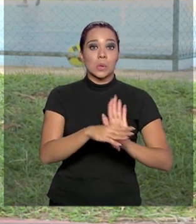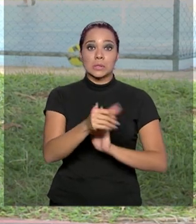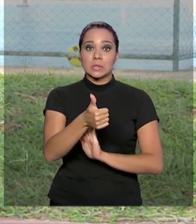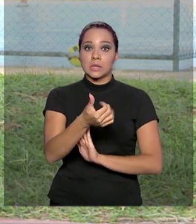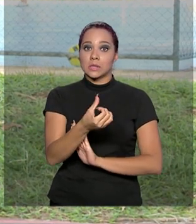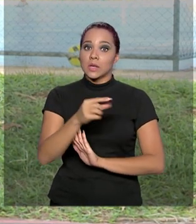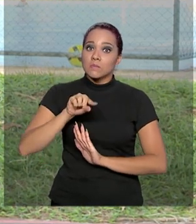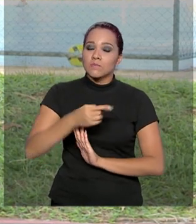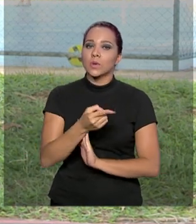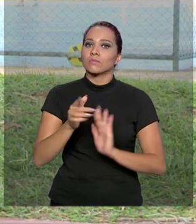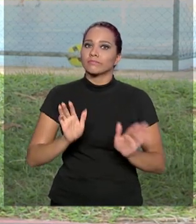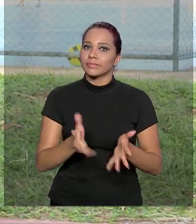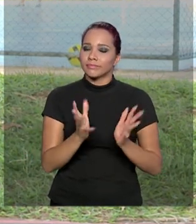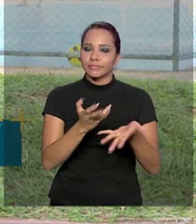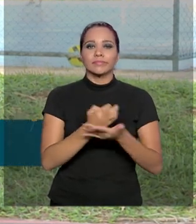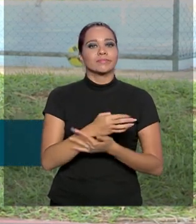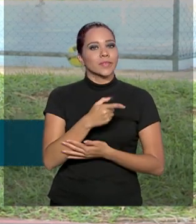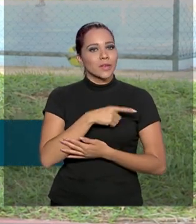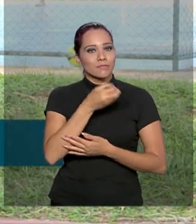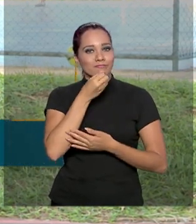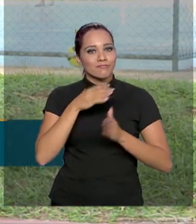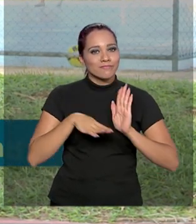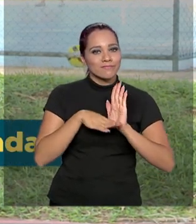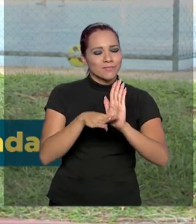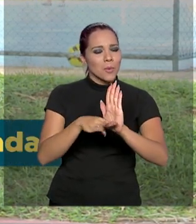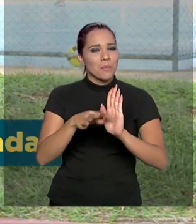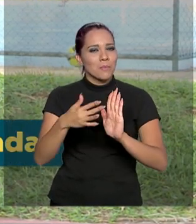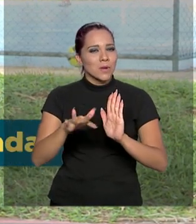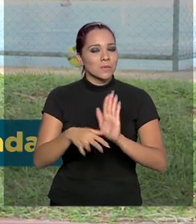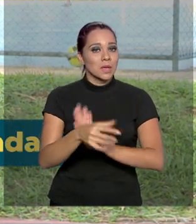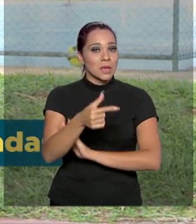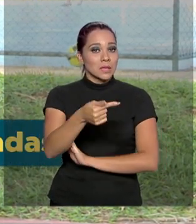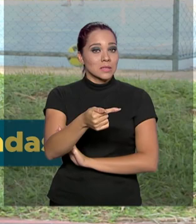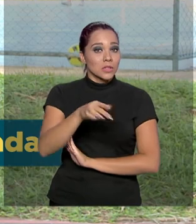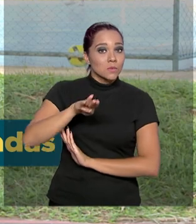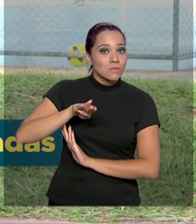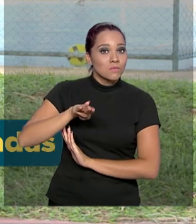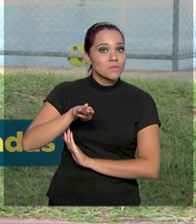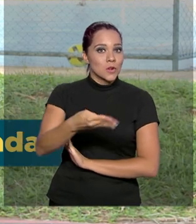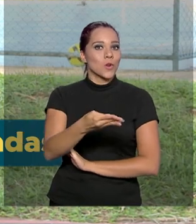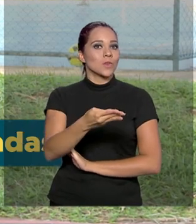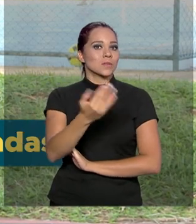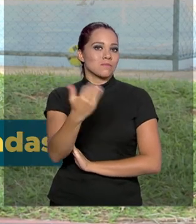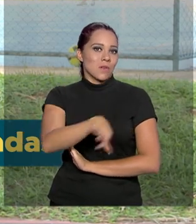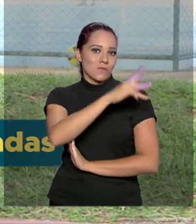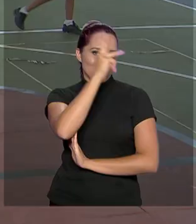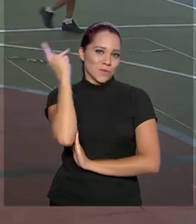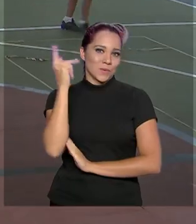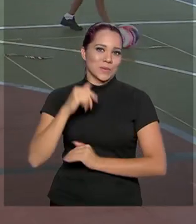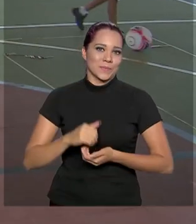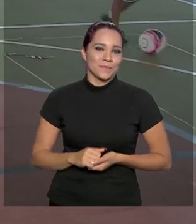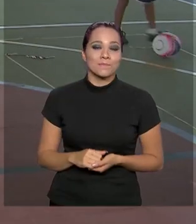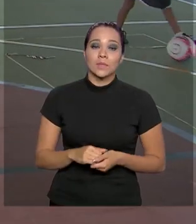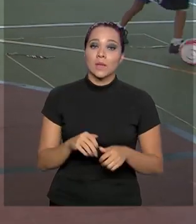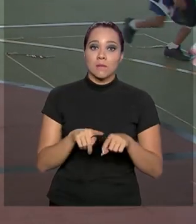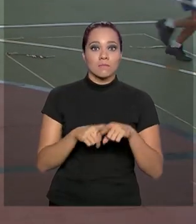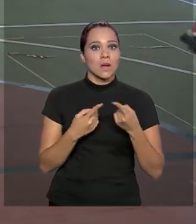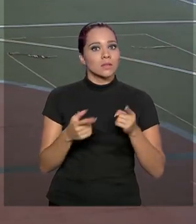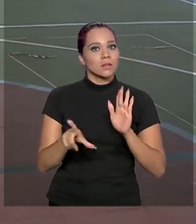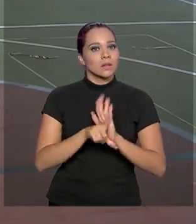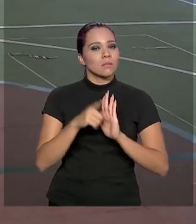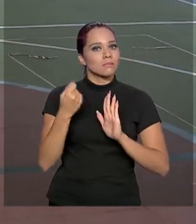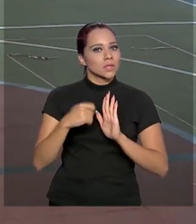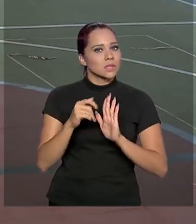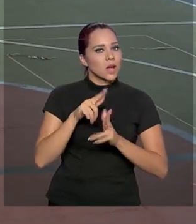mil iniciativas, que beneficiaram pelo menos 7 milhões e meio de pessoas. Mas ela precisava